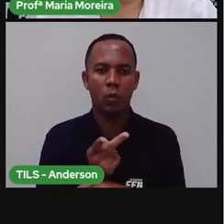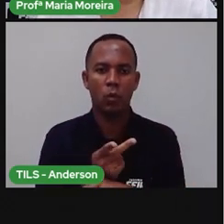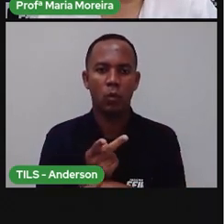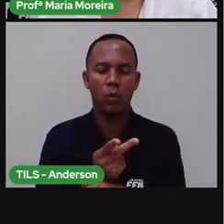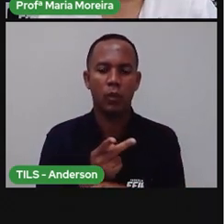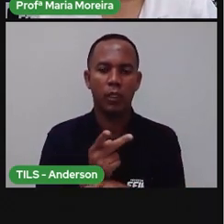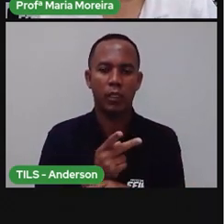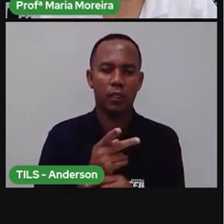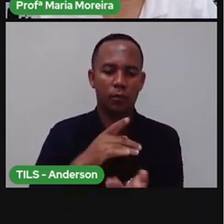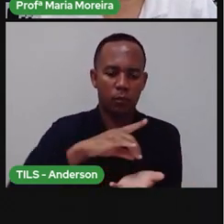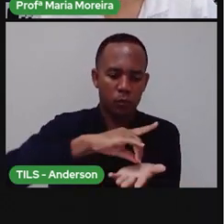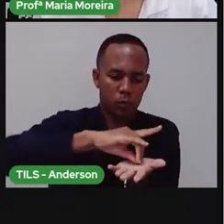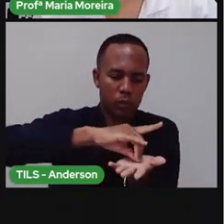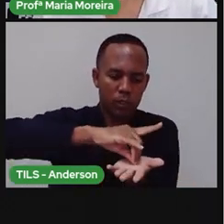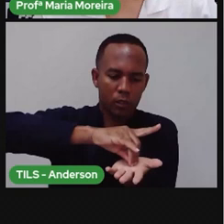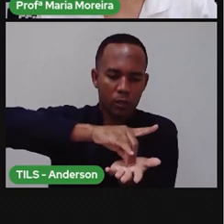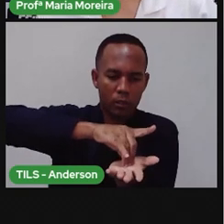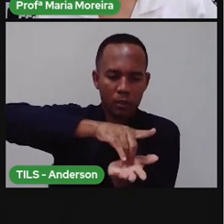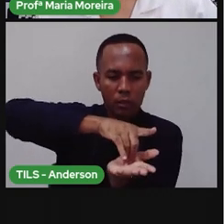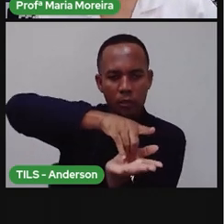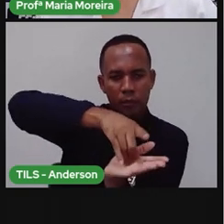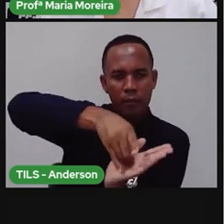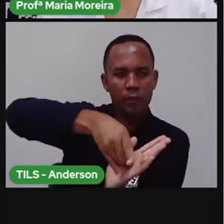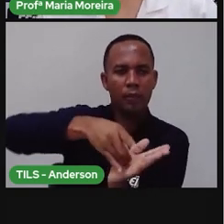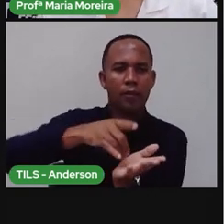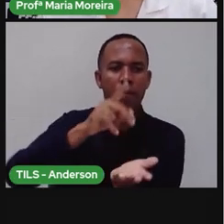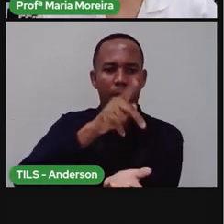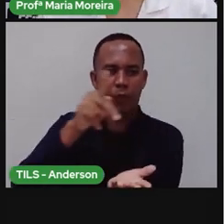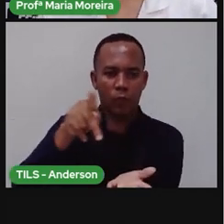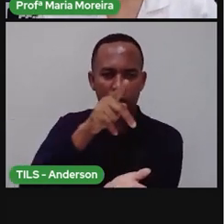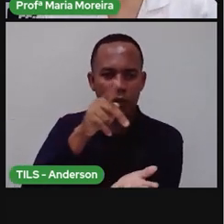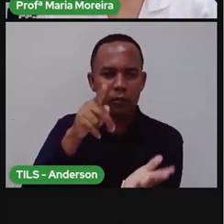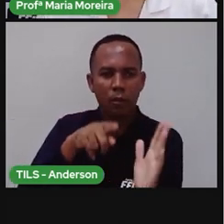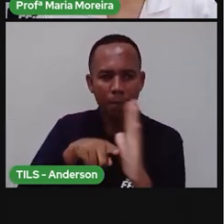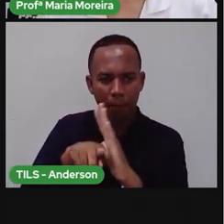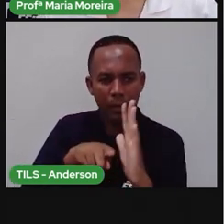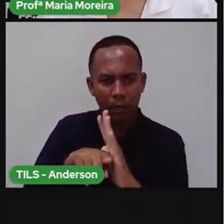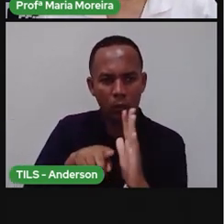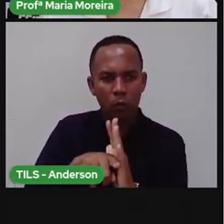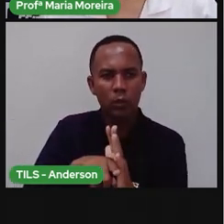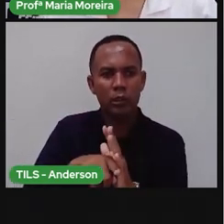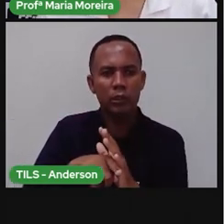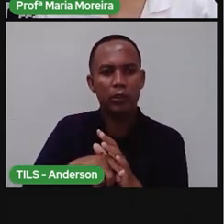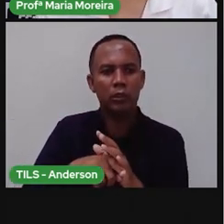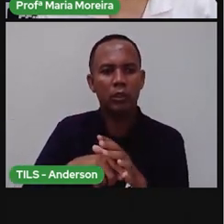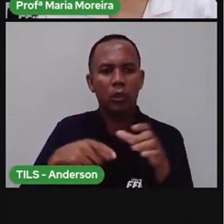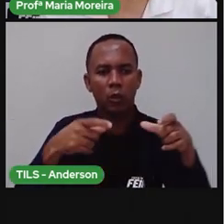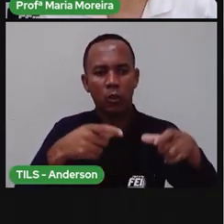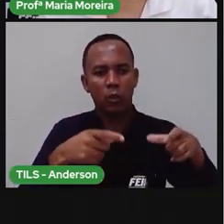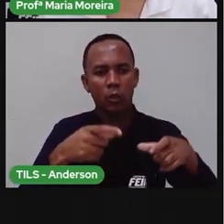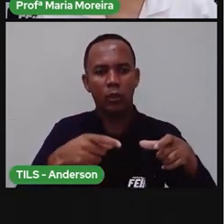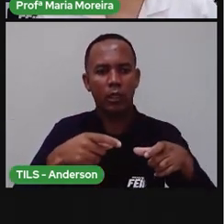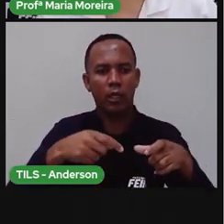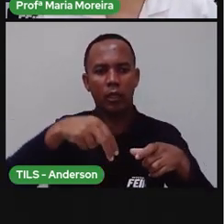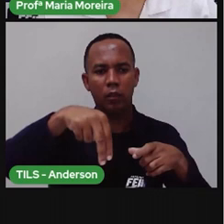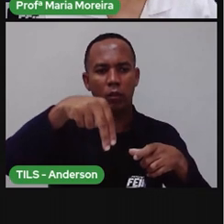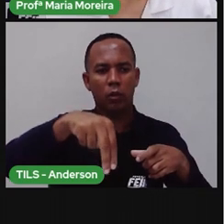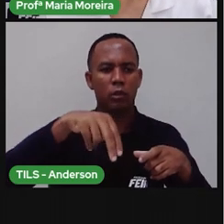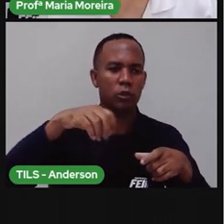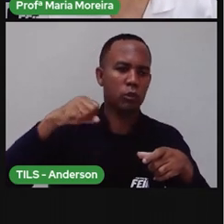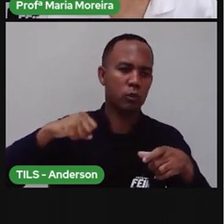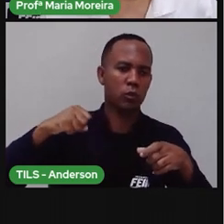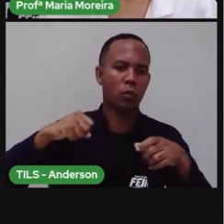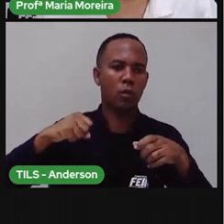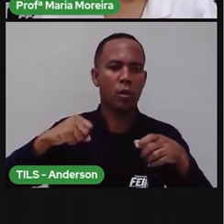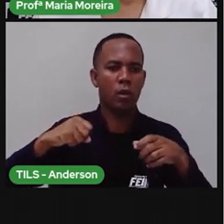Pesquisem por bússola, peçam orientação aos professores de vocês sobre os pontos cardeais, sobre norte, sul, leste, oeste.